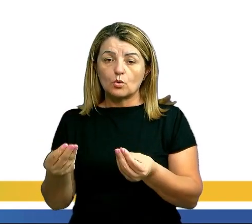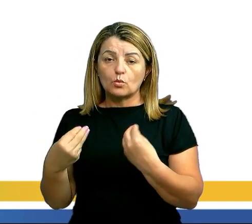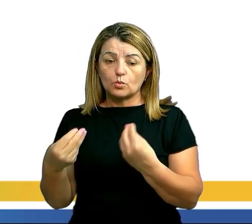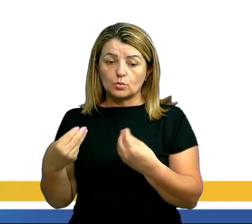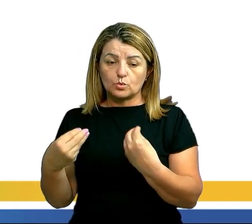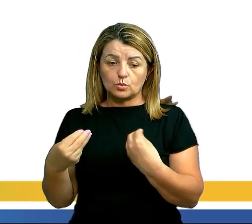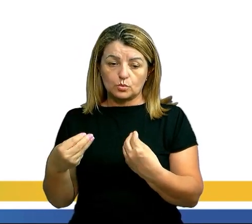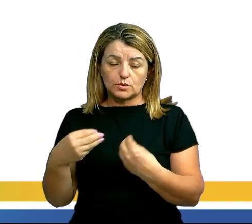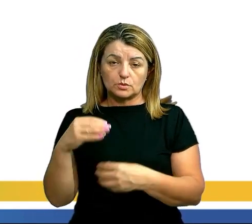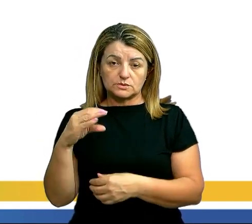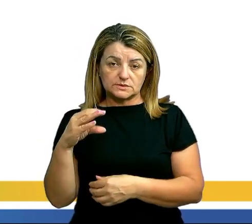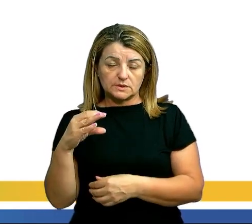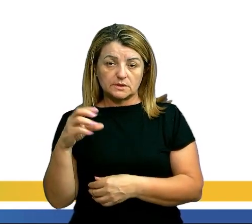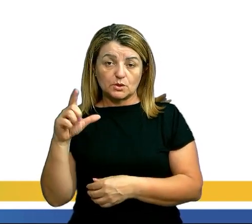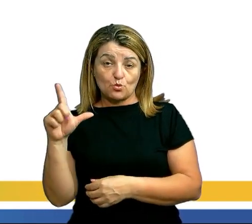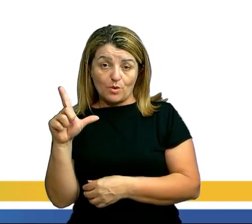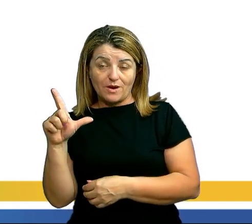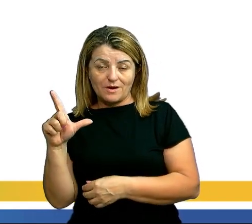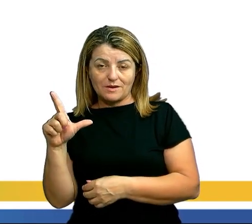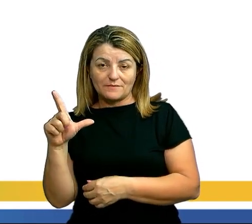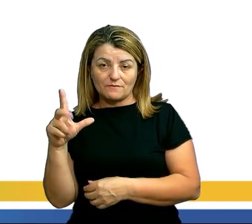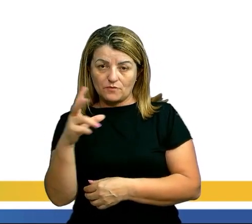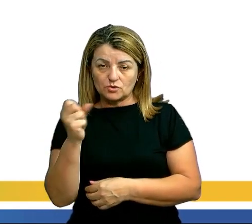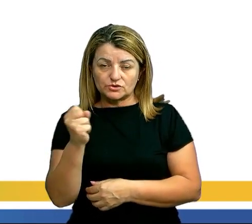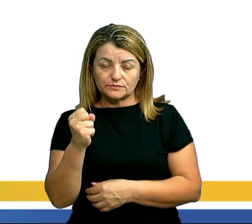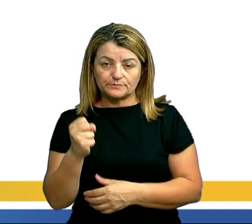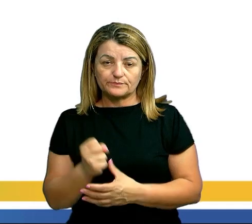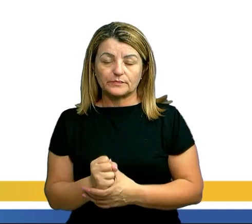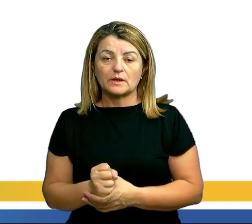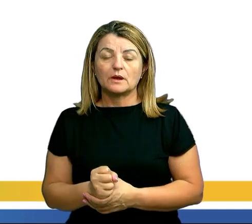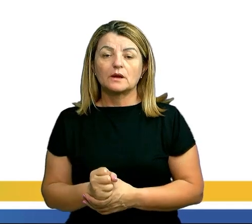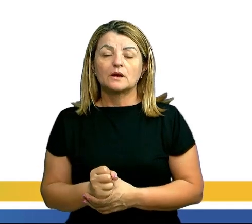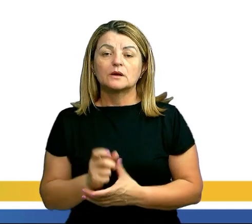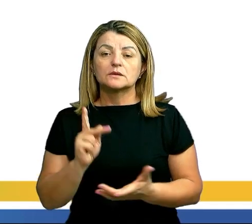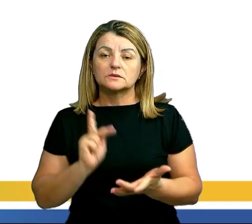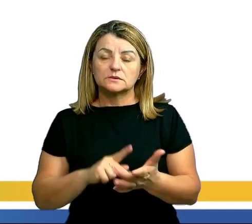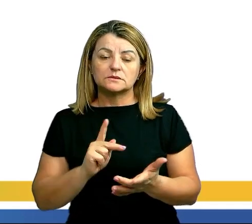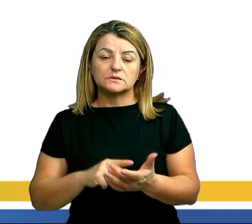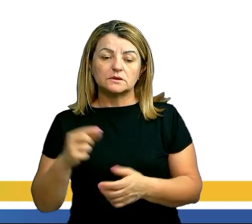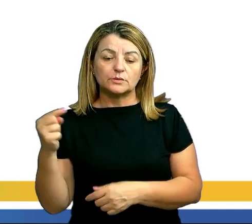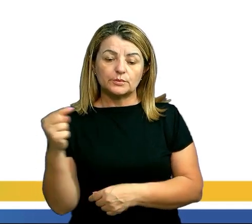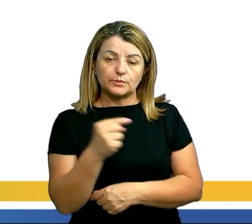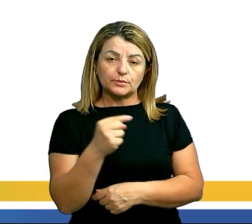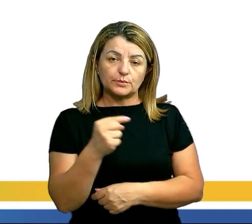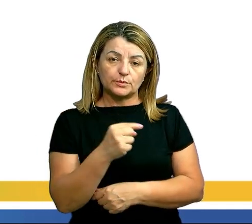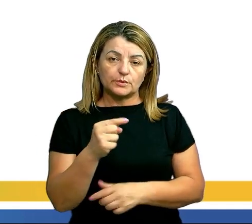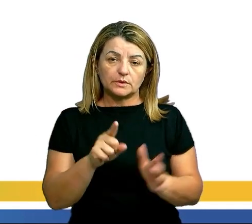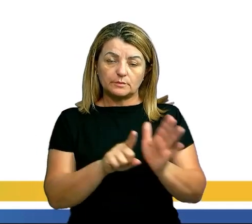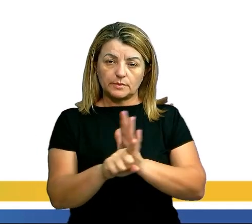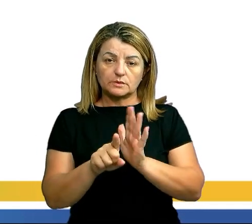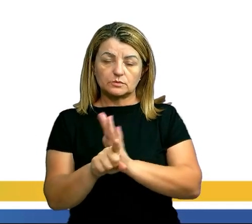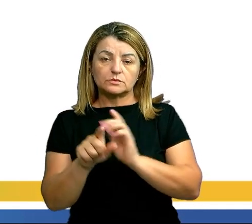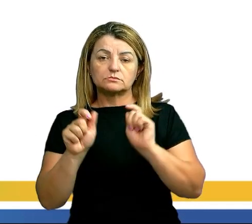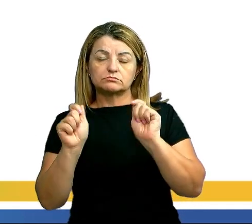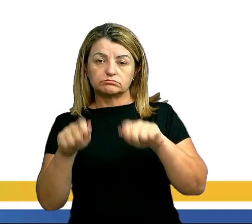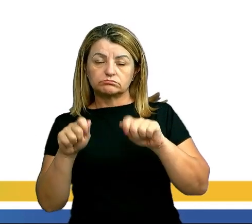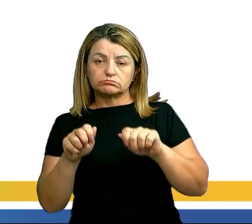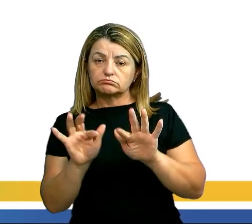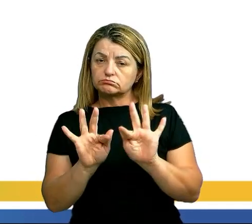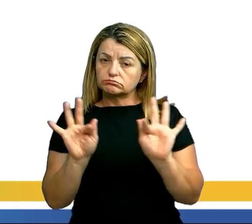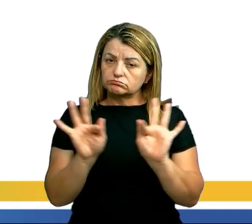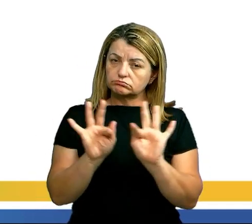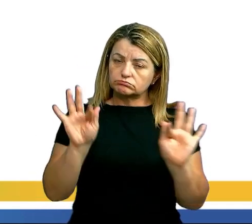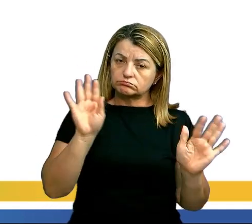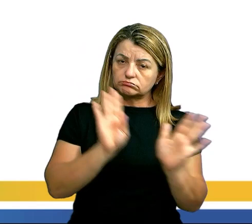esse L do calor latente, ela pode ser, ela geralmente é dada na questão. Quando não é dada, ela pode ser simplesmente